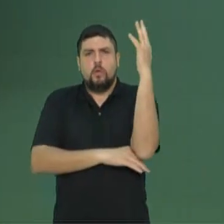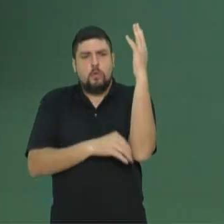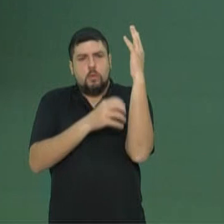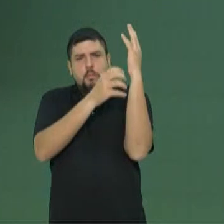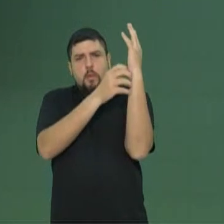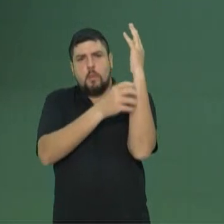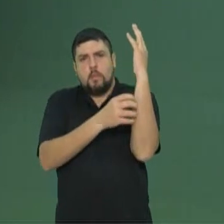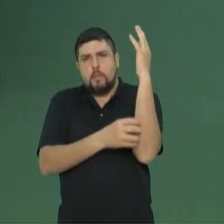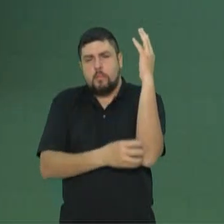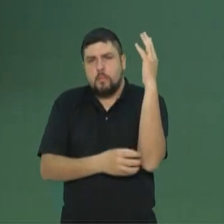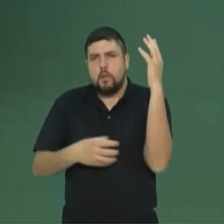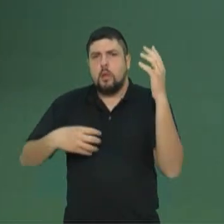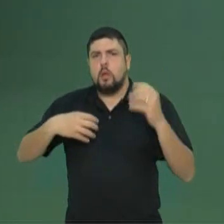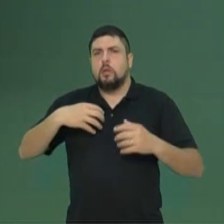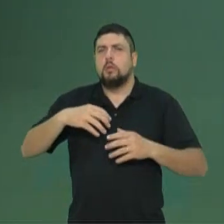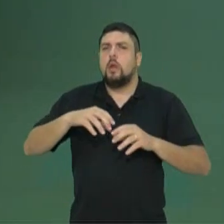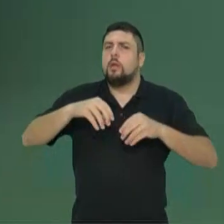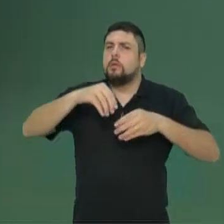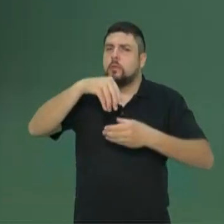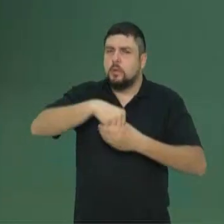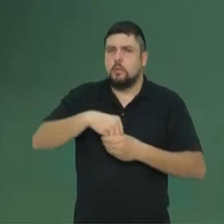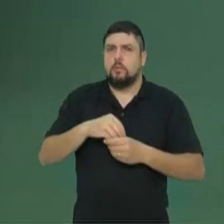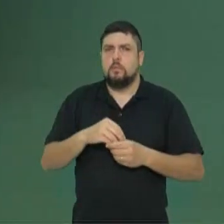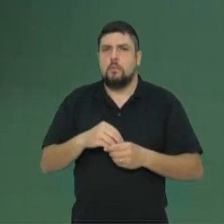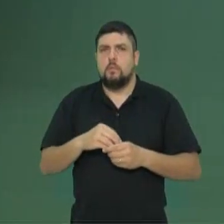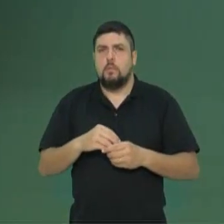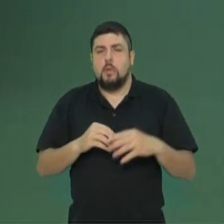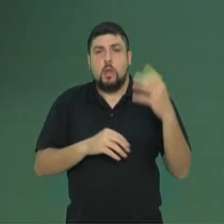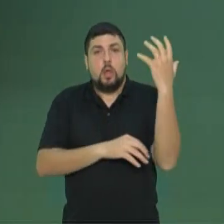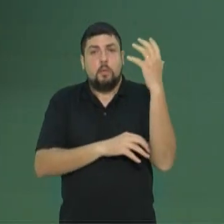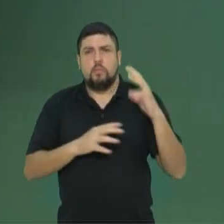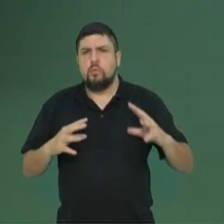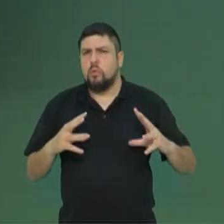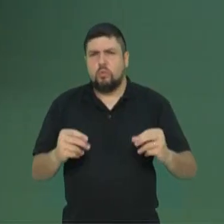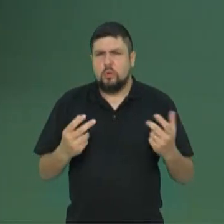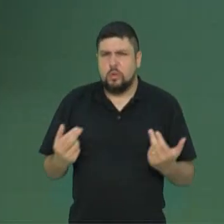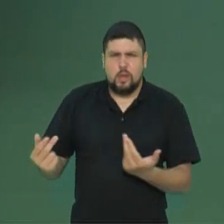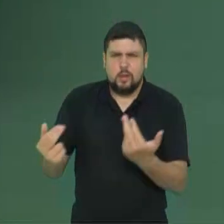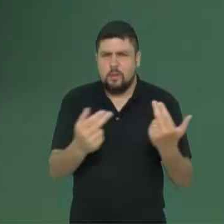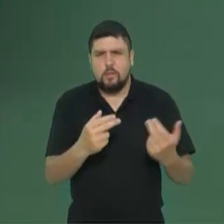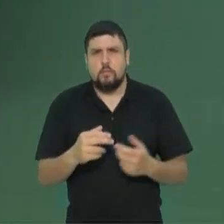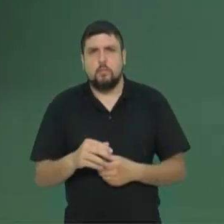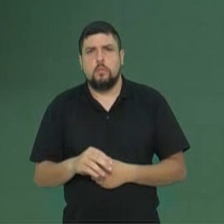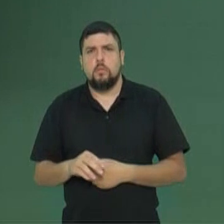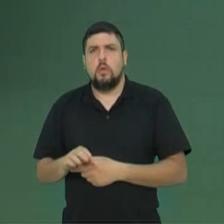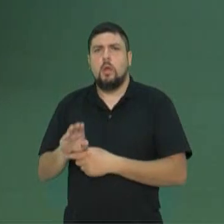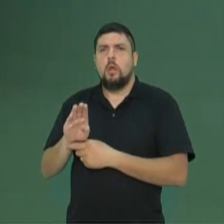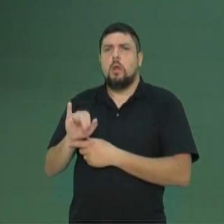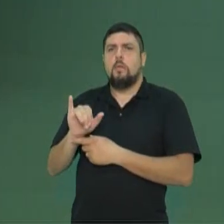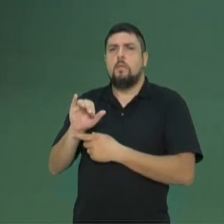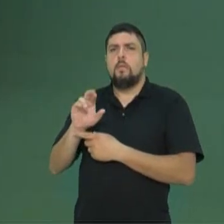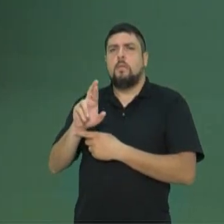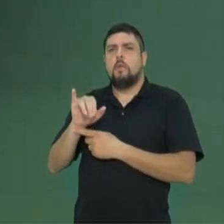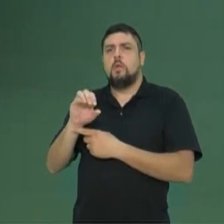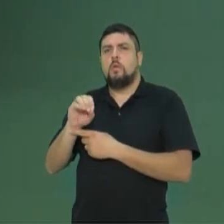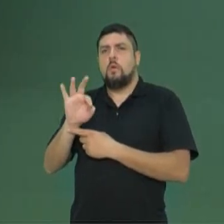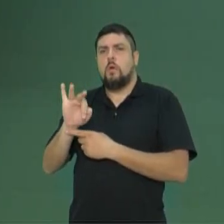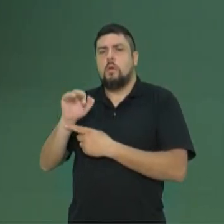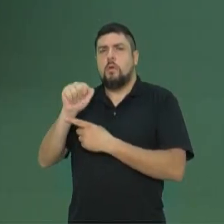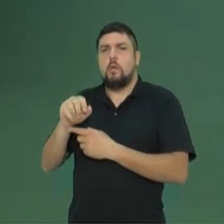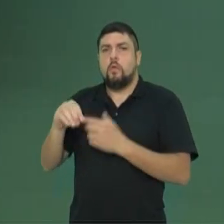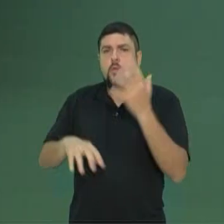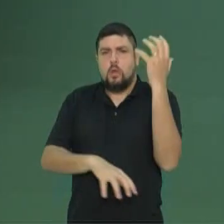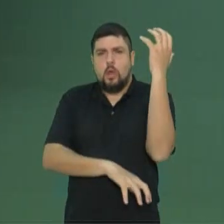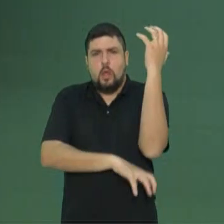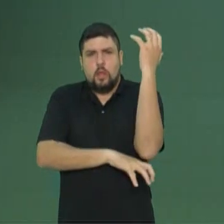variações desses órgãos. Nem todas as plantas têm todos os órgãos. Briófitas a gente não classifica como órgão. Ela não tem raiz, não tem